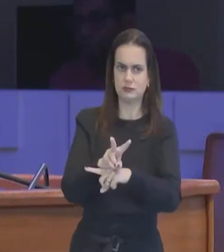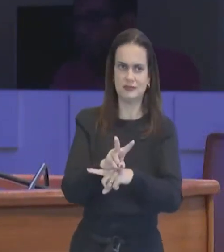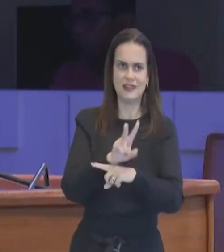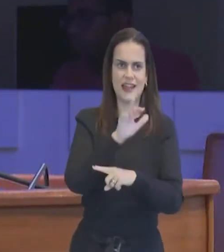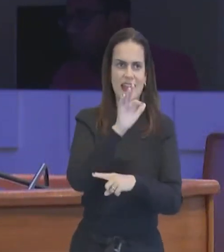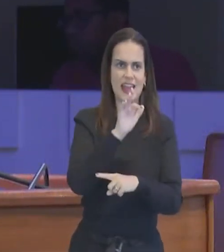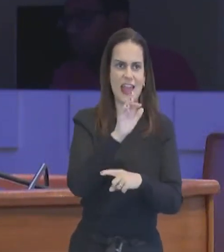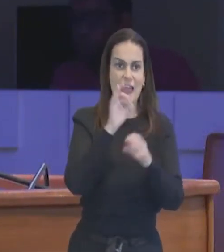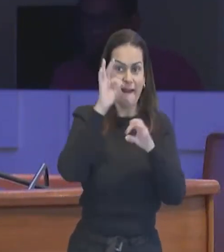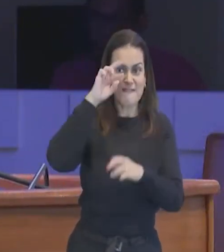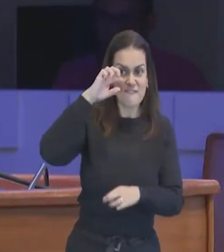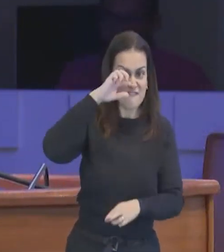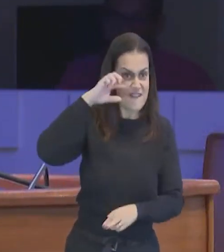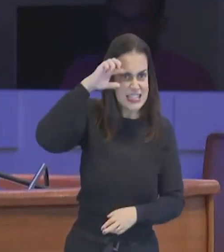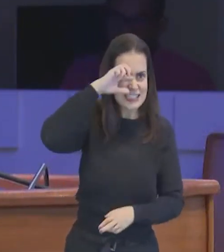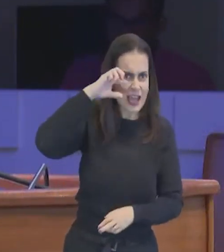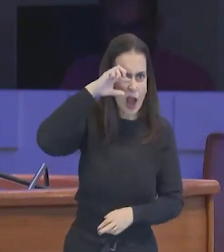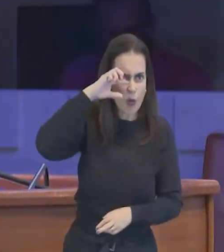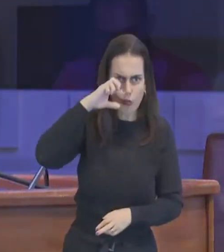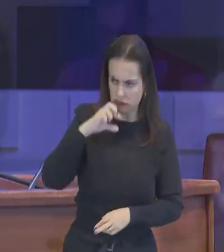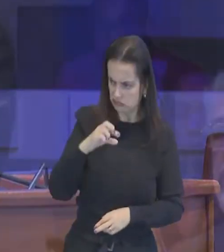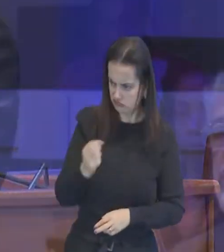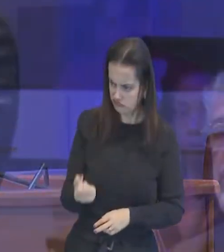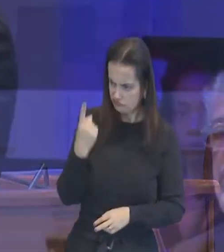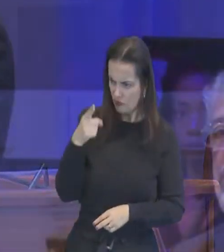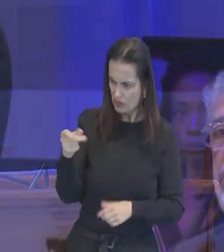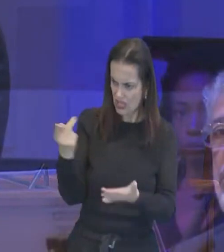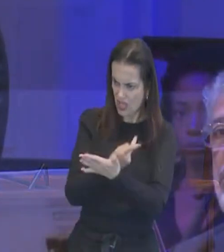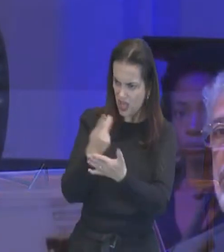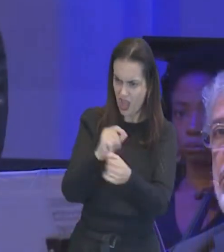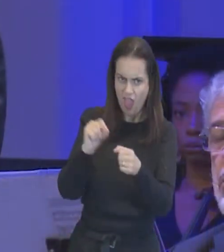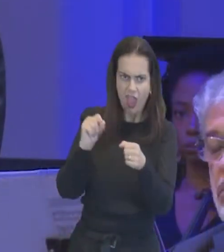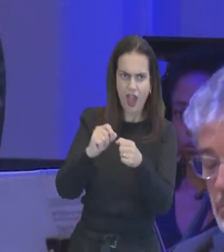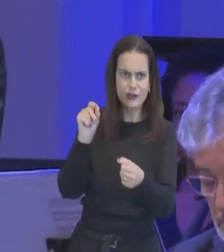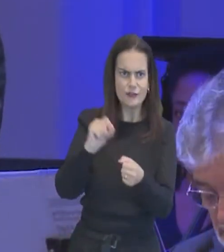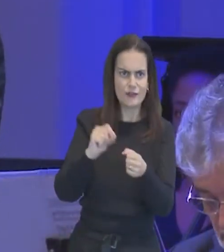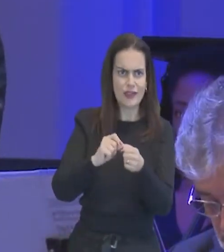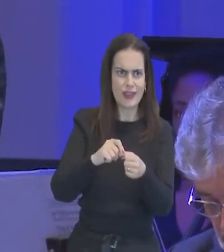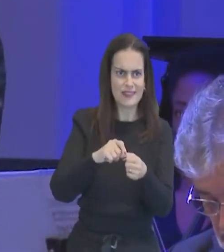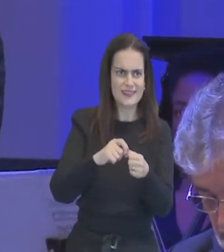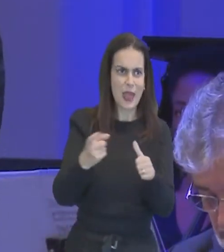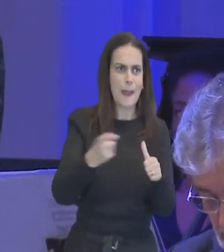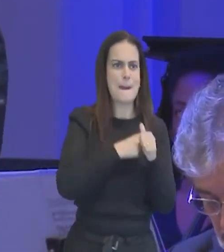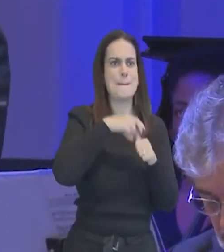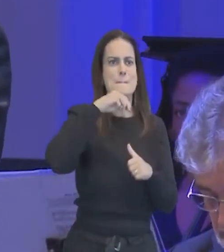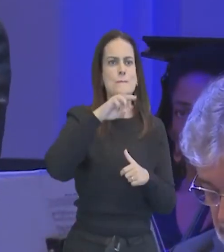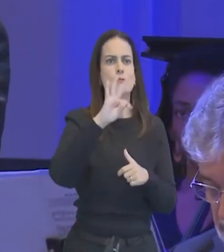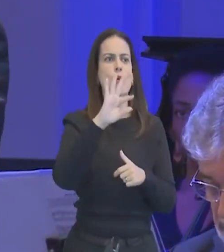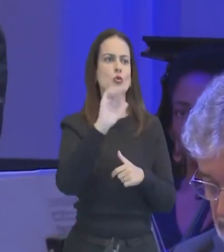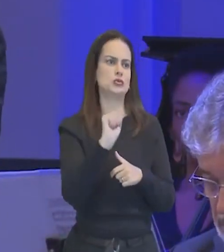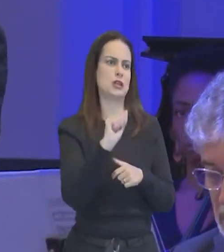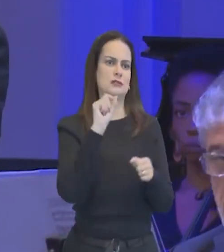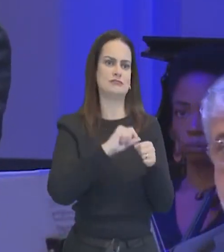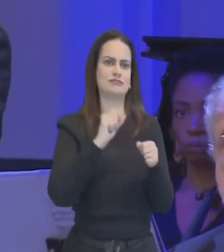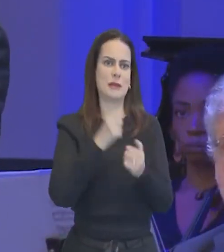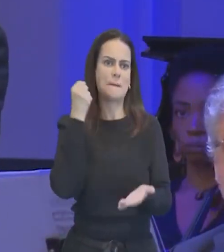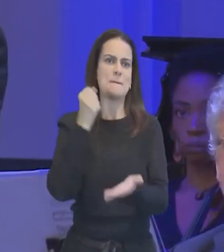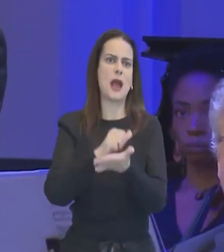e você então diz, ok, pode destacar a multa, eu vou corrigir, vou pagar, ok,